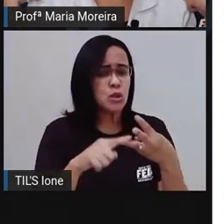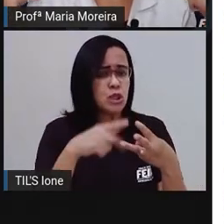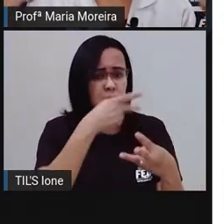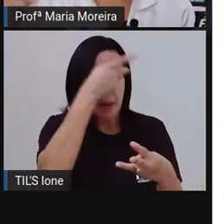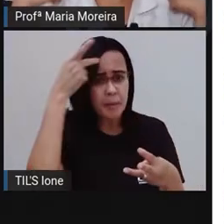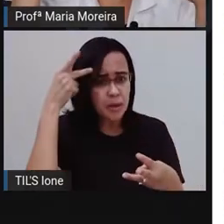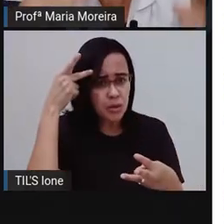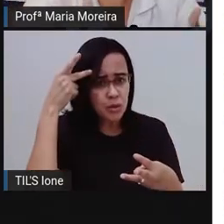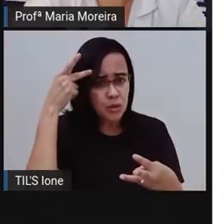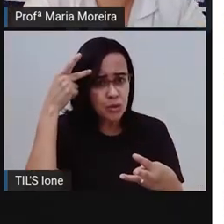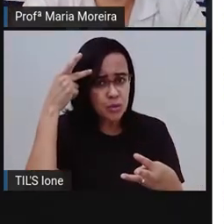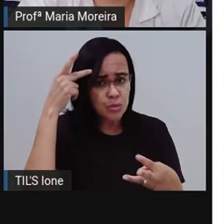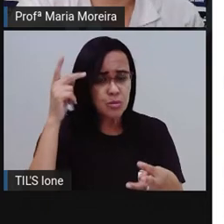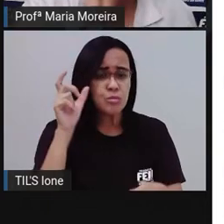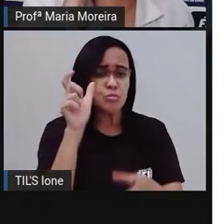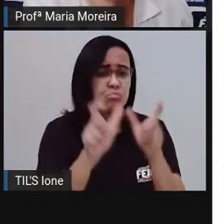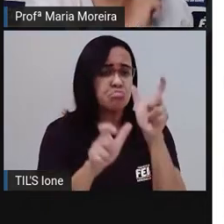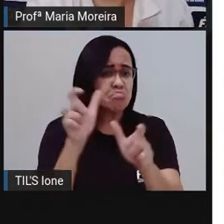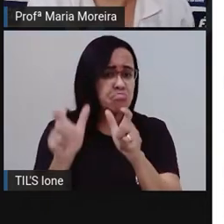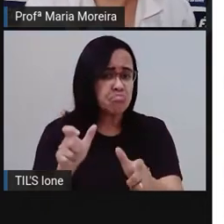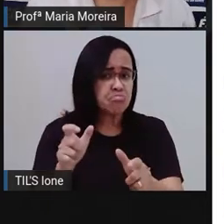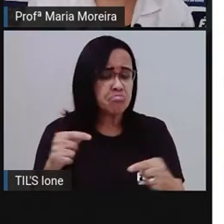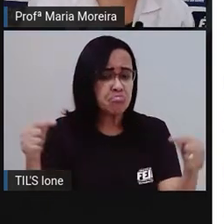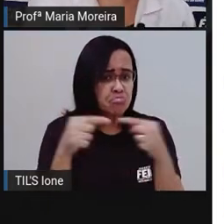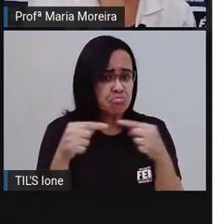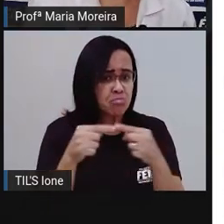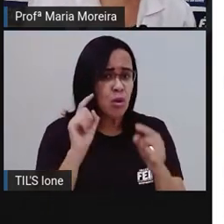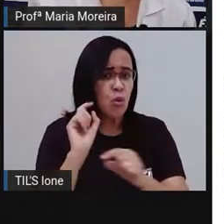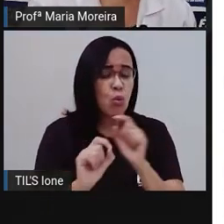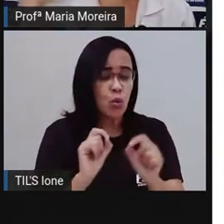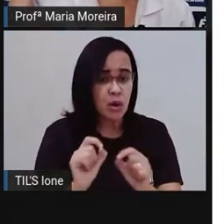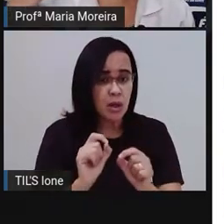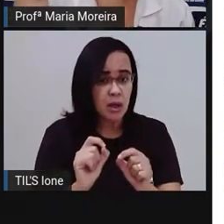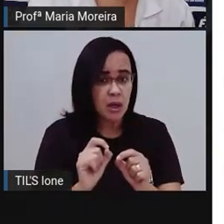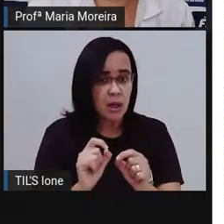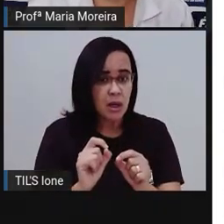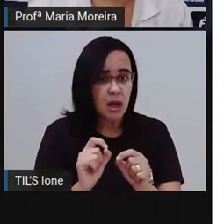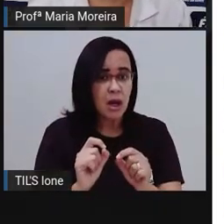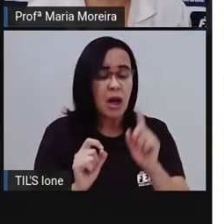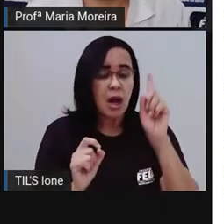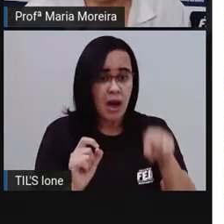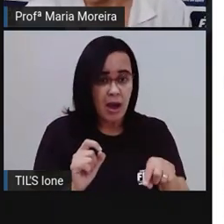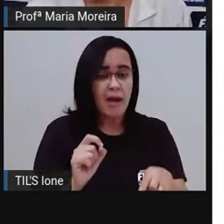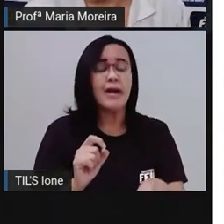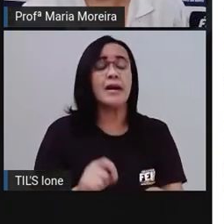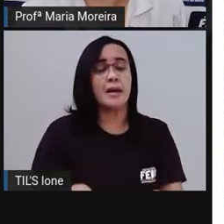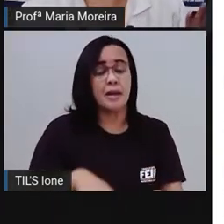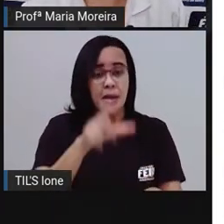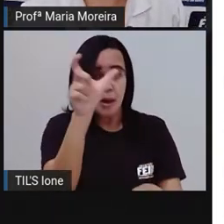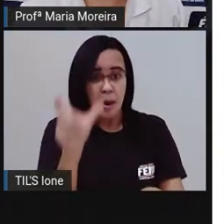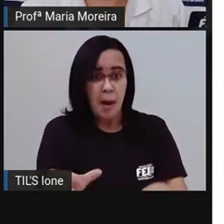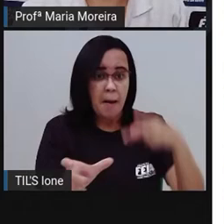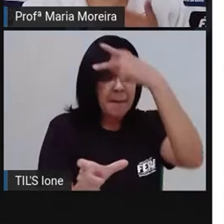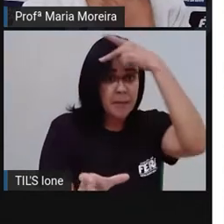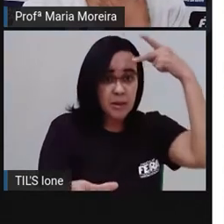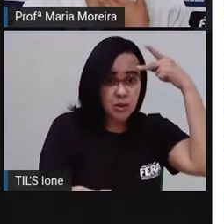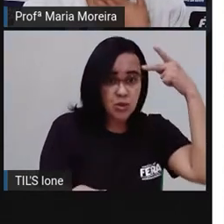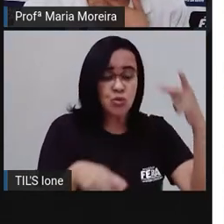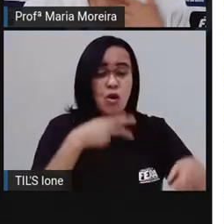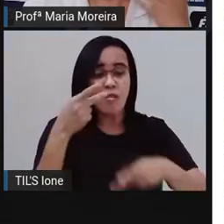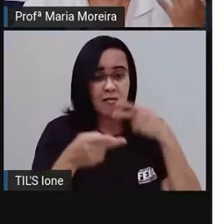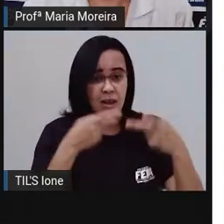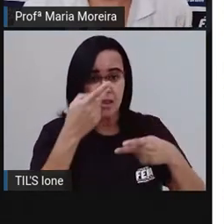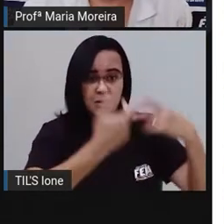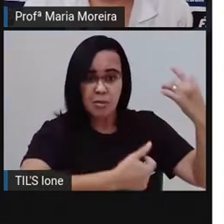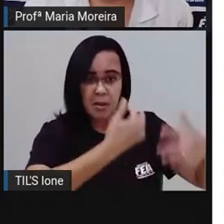Não. É com quem eu estou conversando? Não. É de quem eu estou falando? Eu vou assinalar o eles porque é